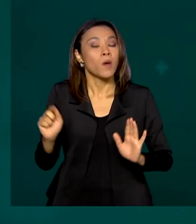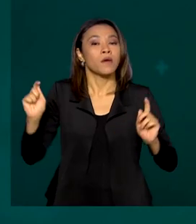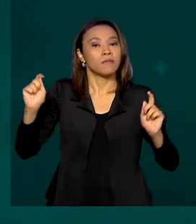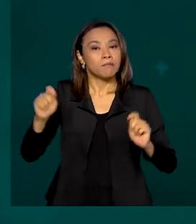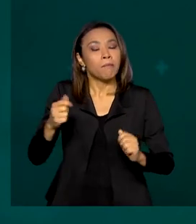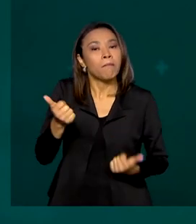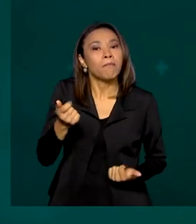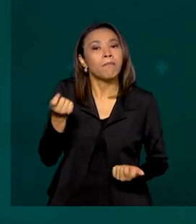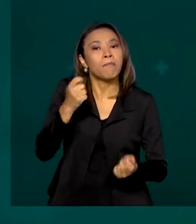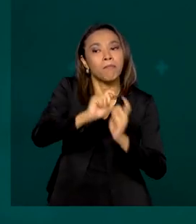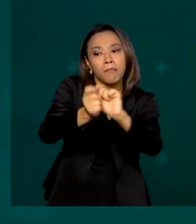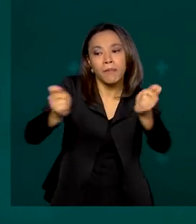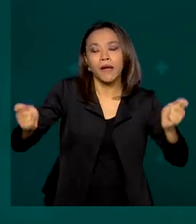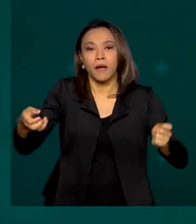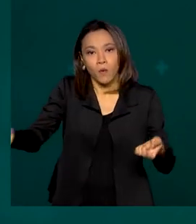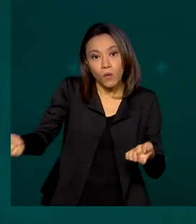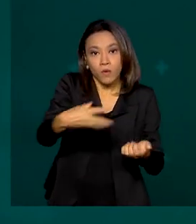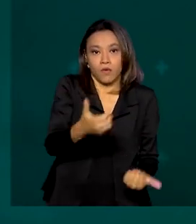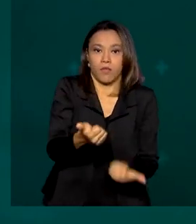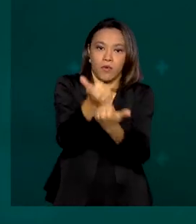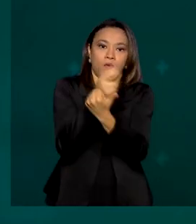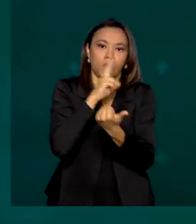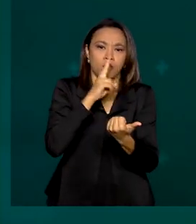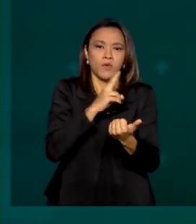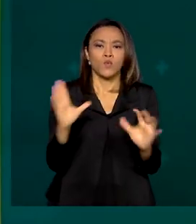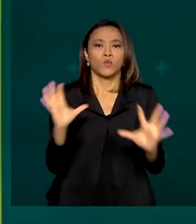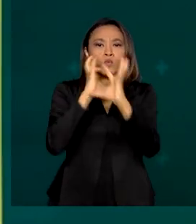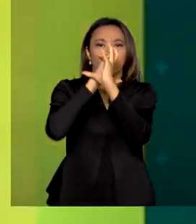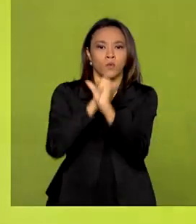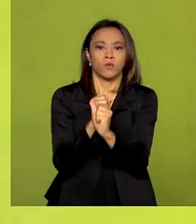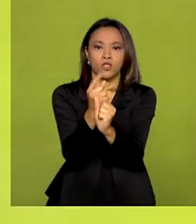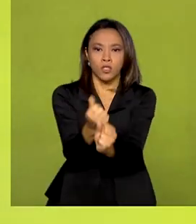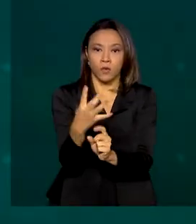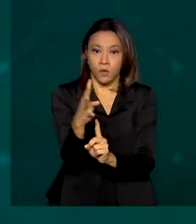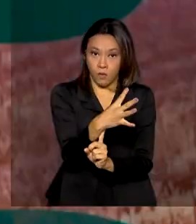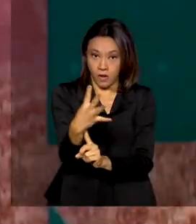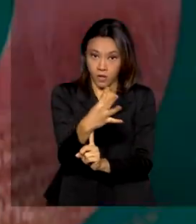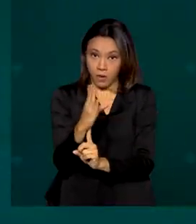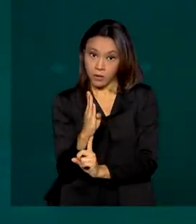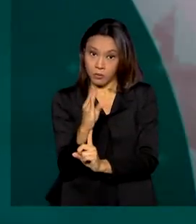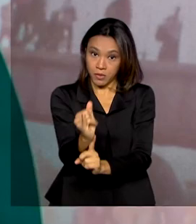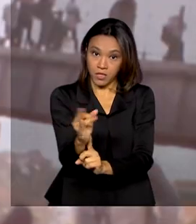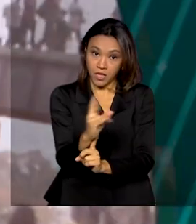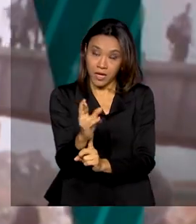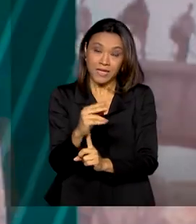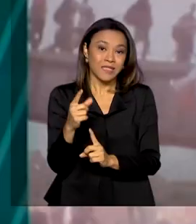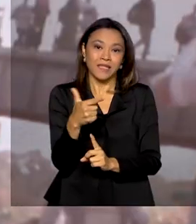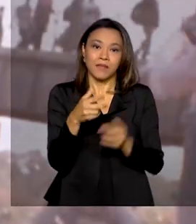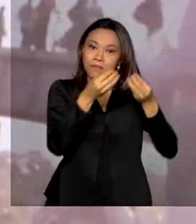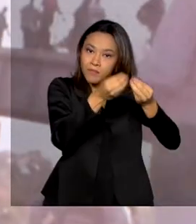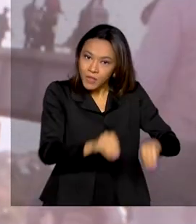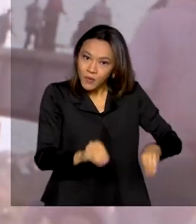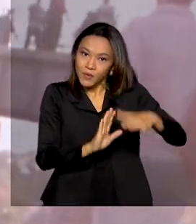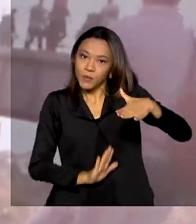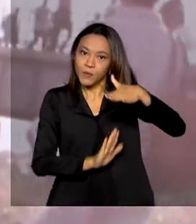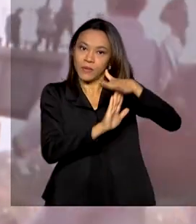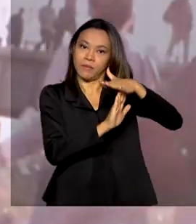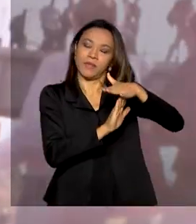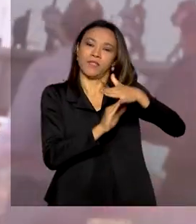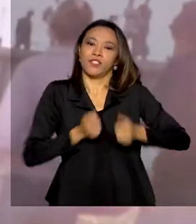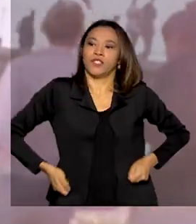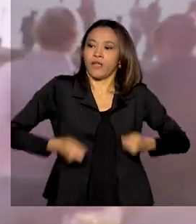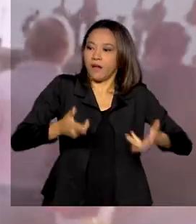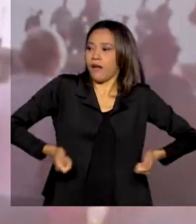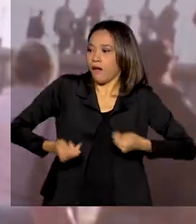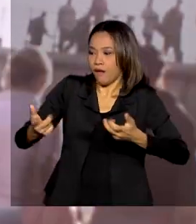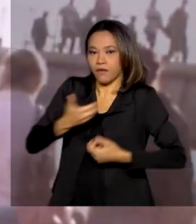novo Auxílio Emergencial com recursos de 44 bilhões de reais sem ferir o teto de gastos. Segundo o ministro